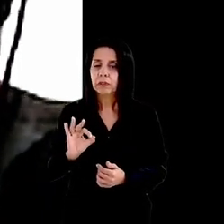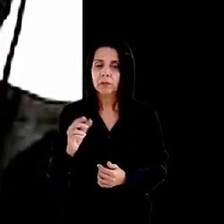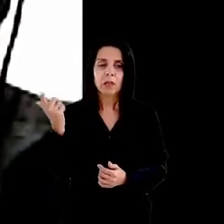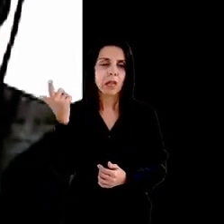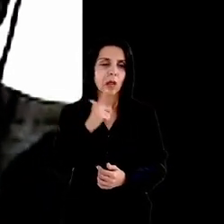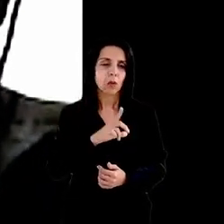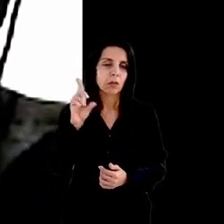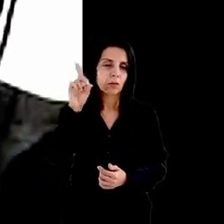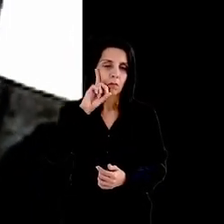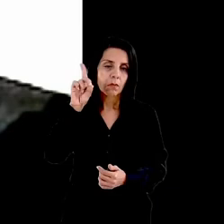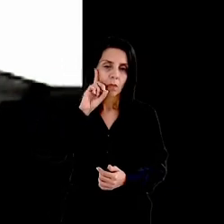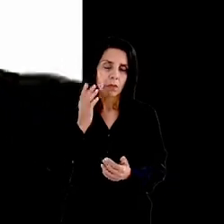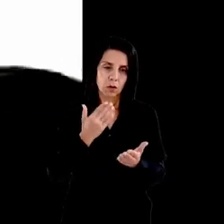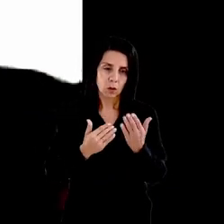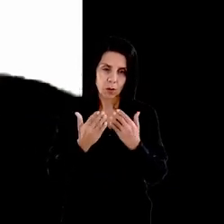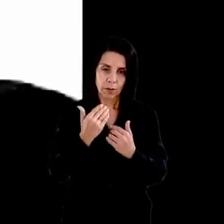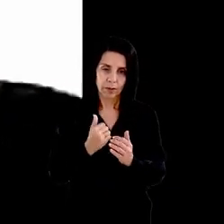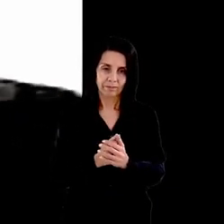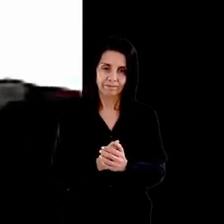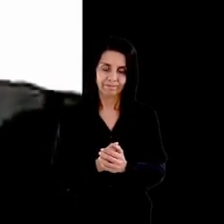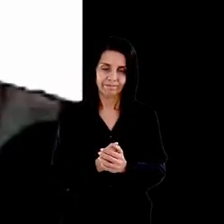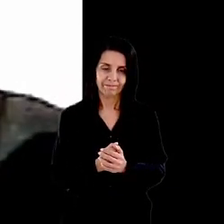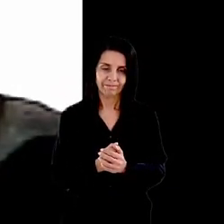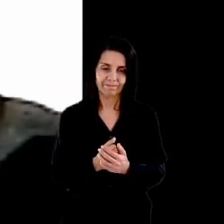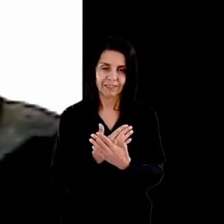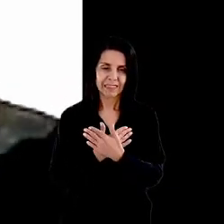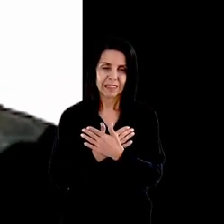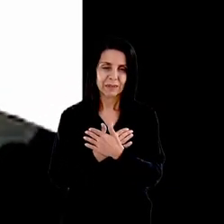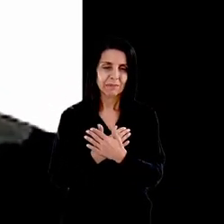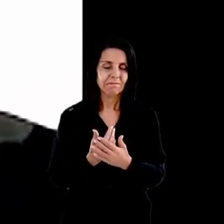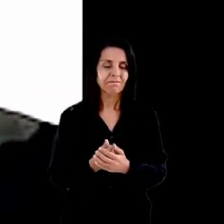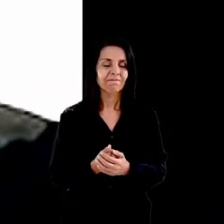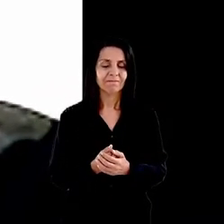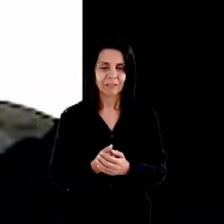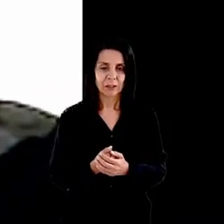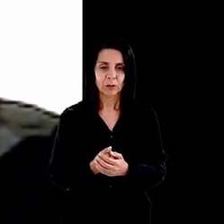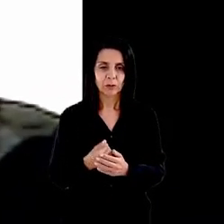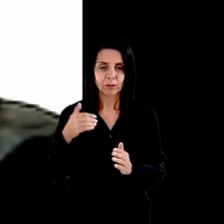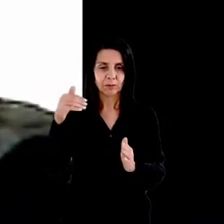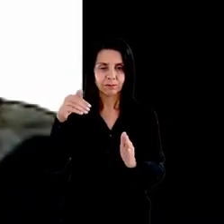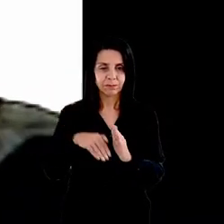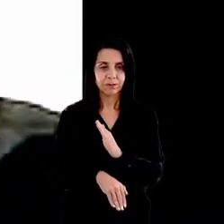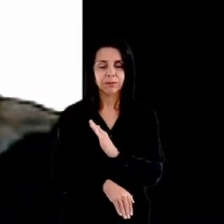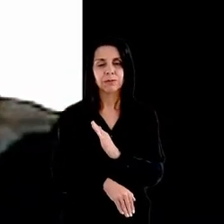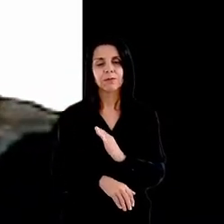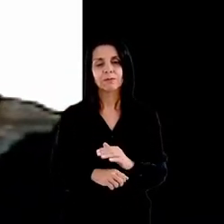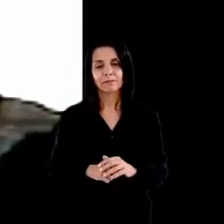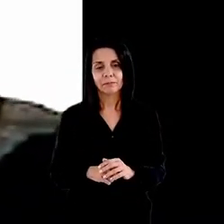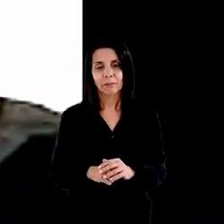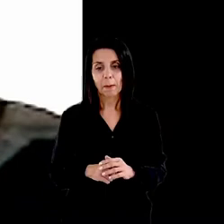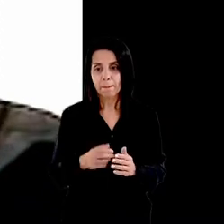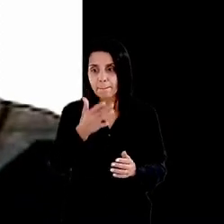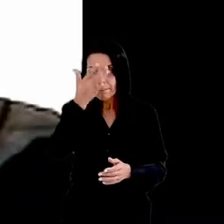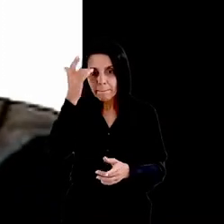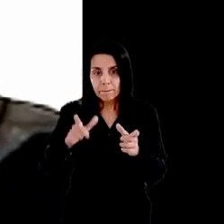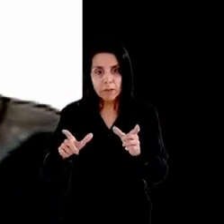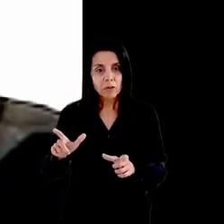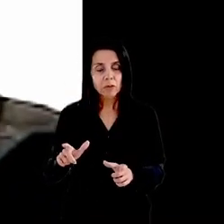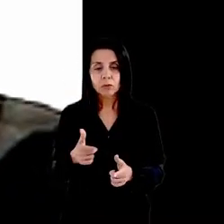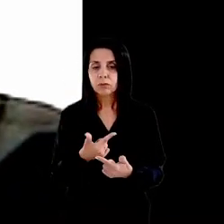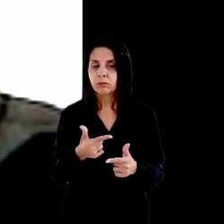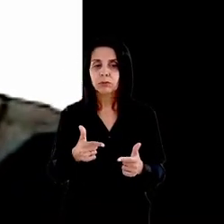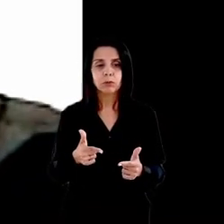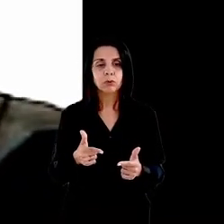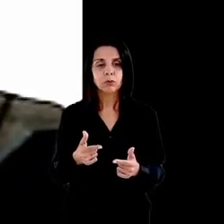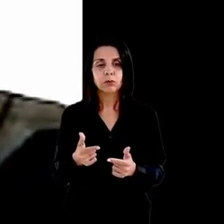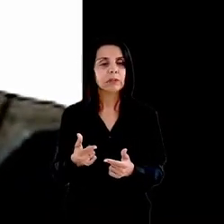o desemprego e a crise econômica atual as pessoas não têm mais dinheiro para alimentação o